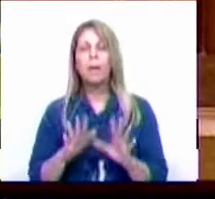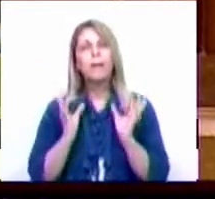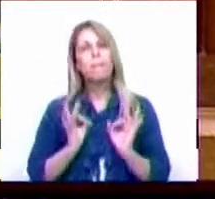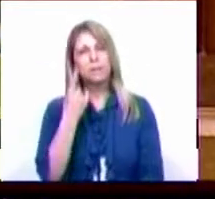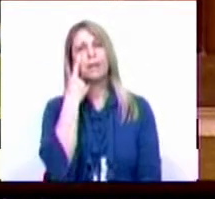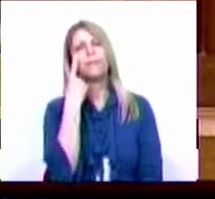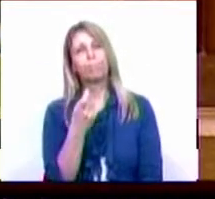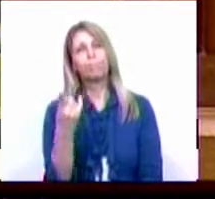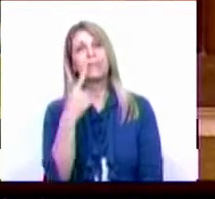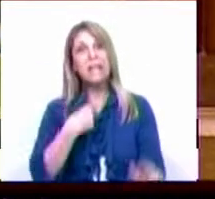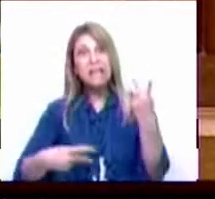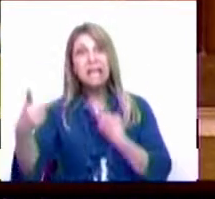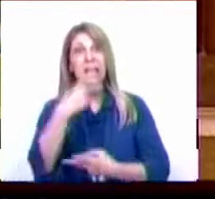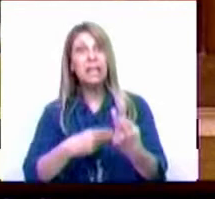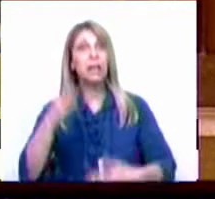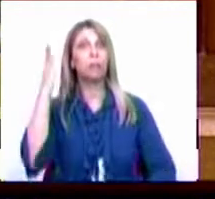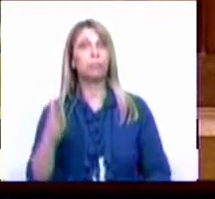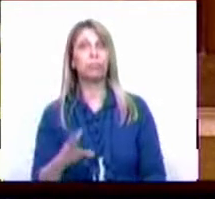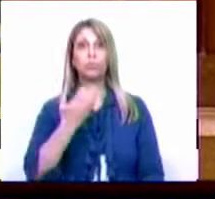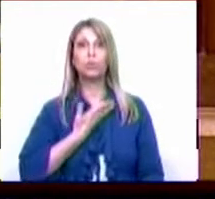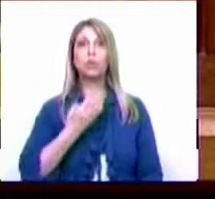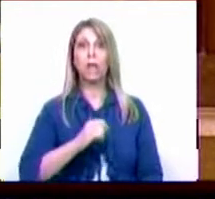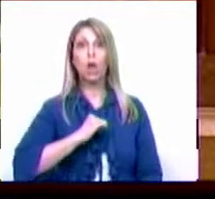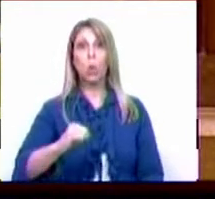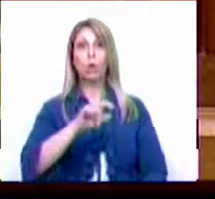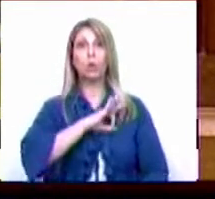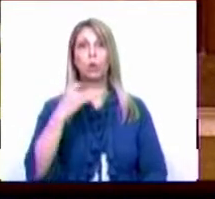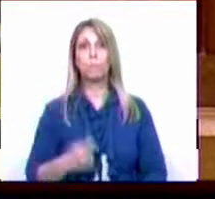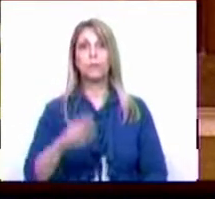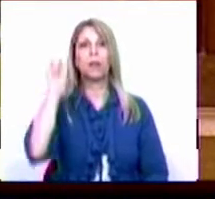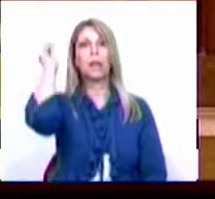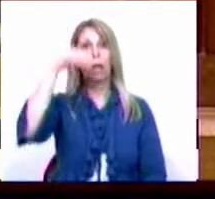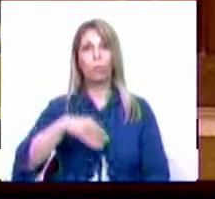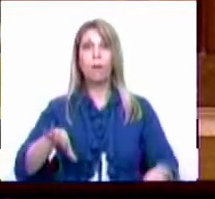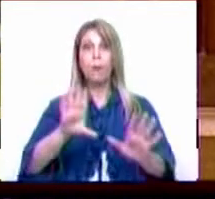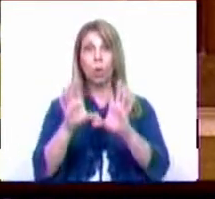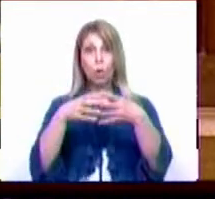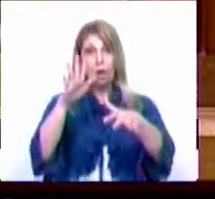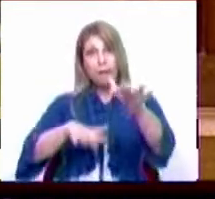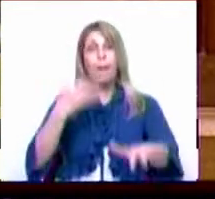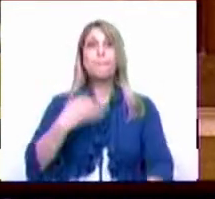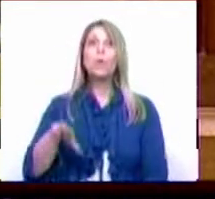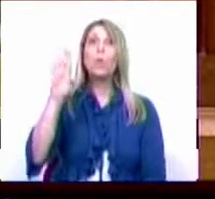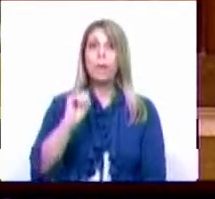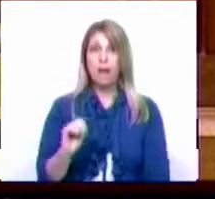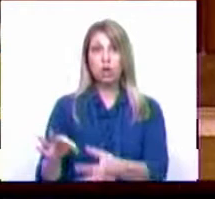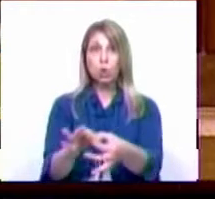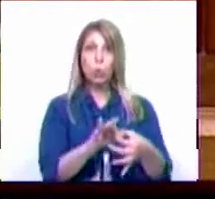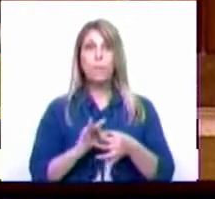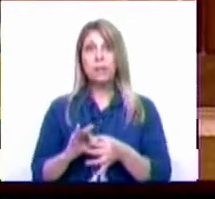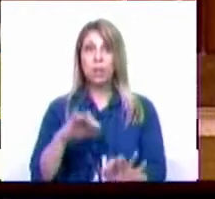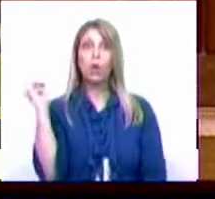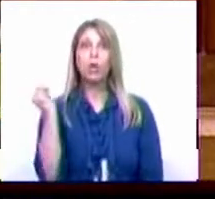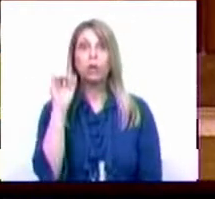aqui a crítica feroz que o CDS fez ao Sr. Presidente da República. Mas para o Grupo Parlamentar do Partido Socialista, a cooperação institucional